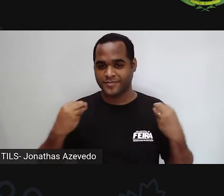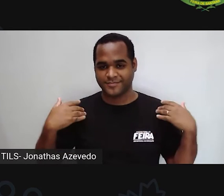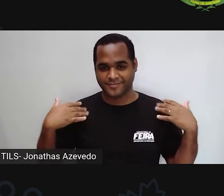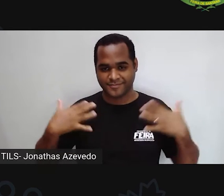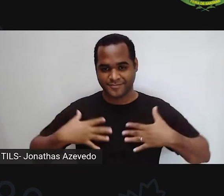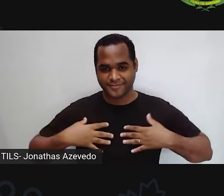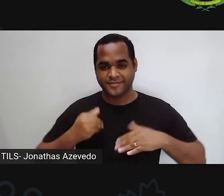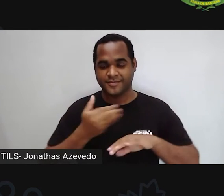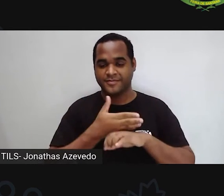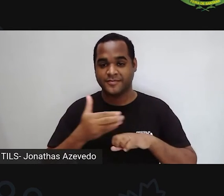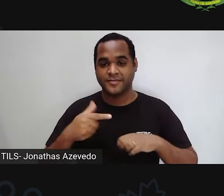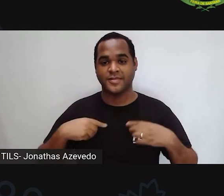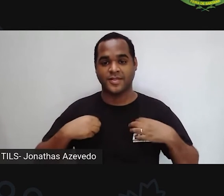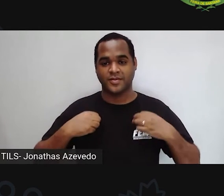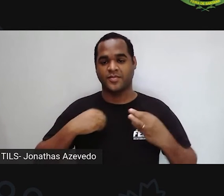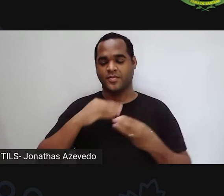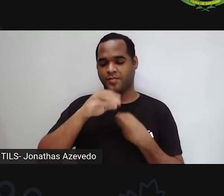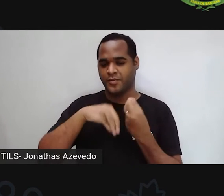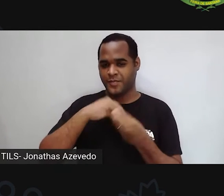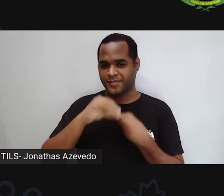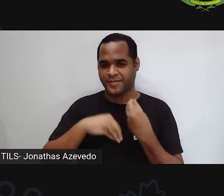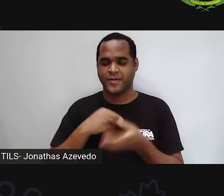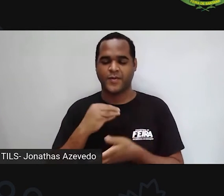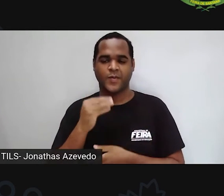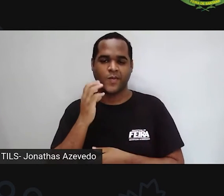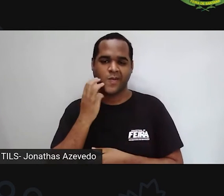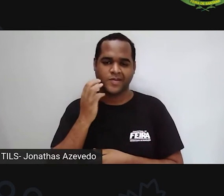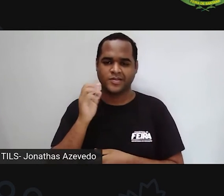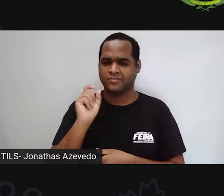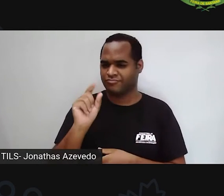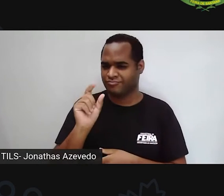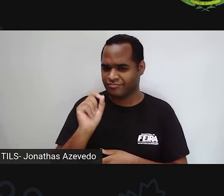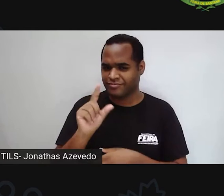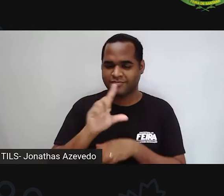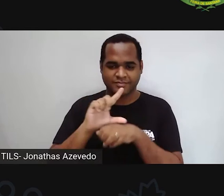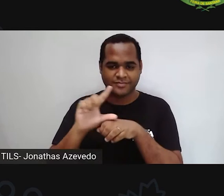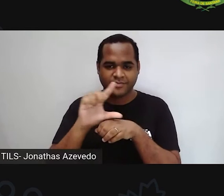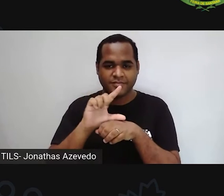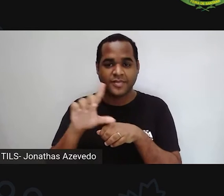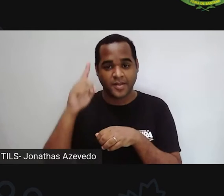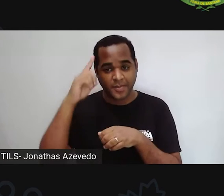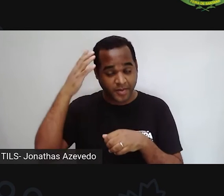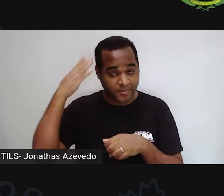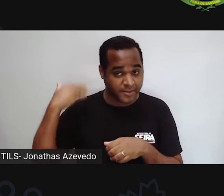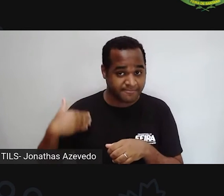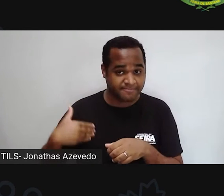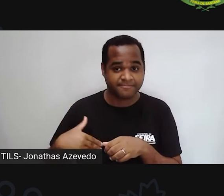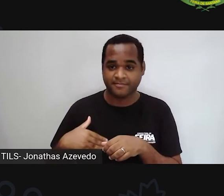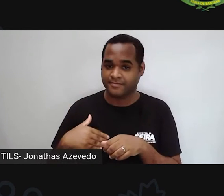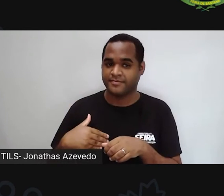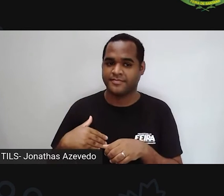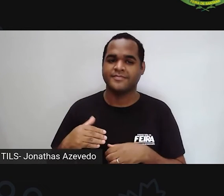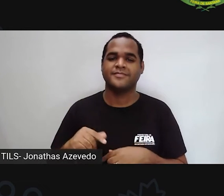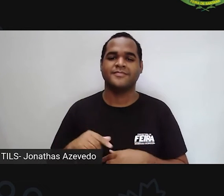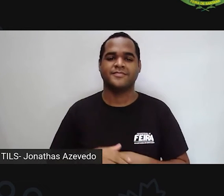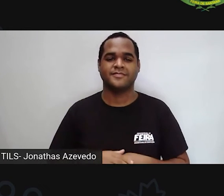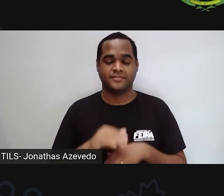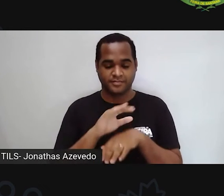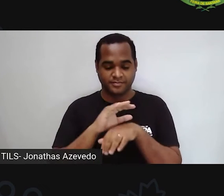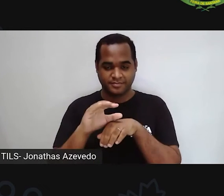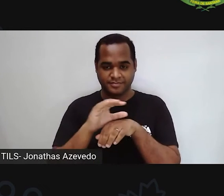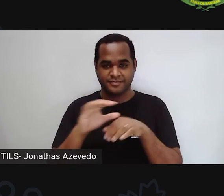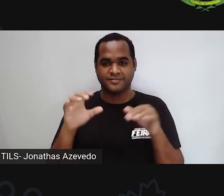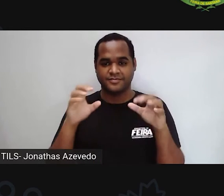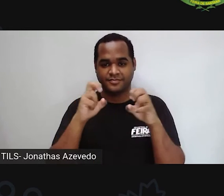branco, por dentro tem uma blusa colorida, meio rosa, azul, lilás. Meus cabelos são compridos, um pouquinho abaixo do ombro, eles são